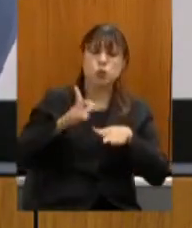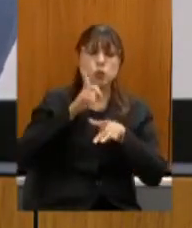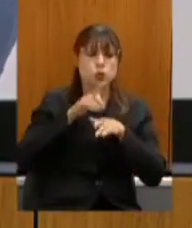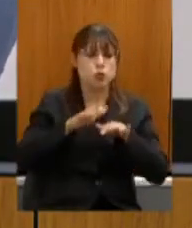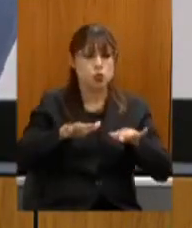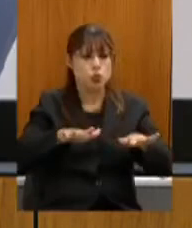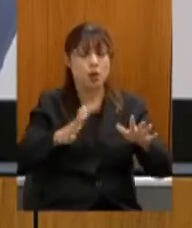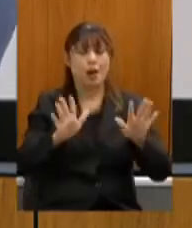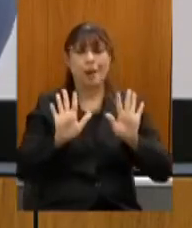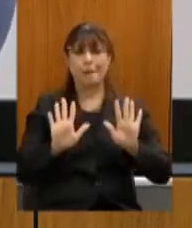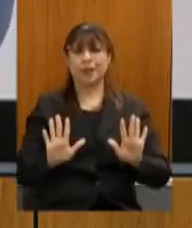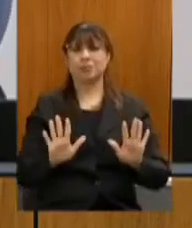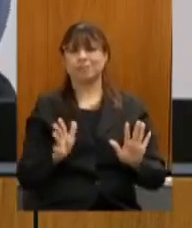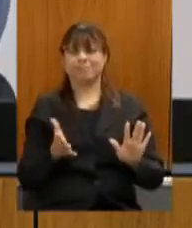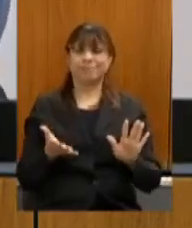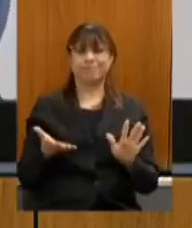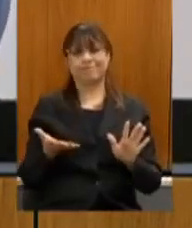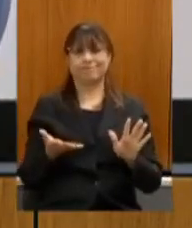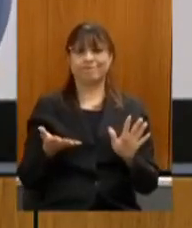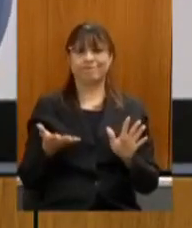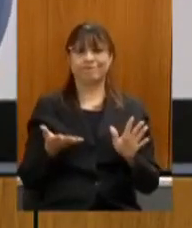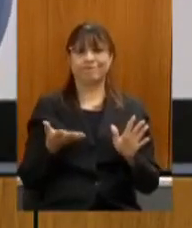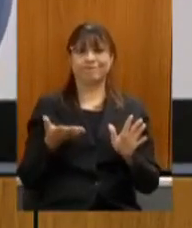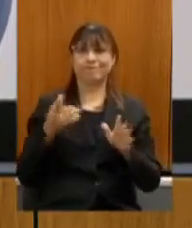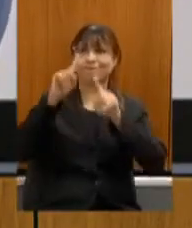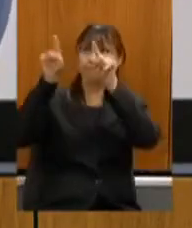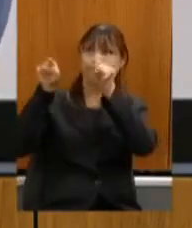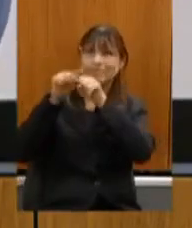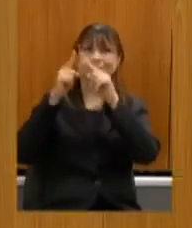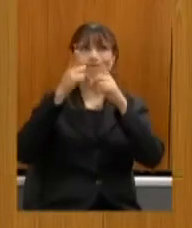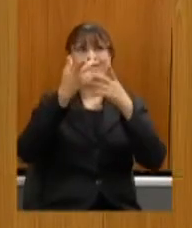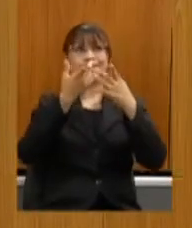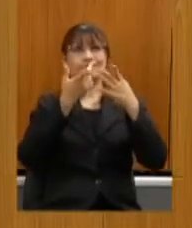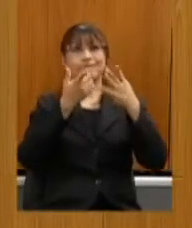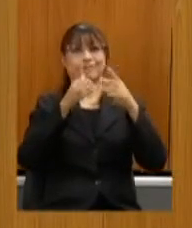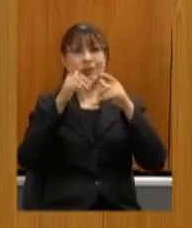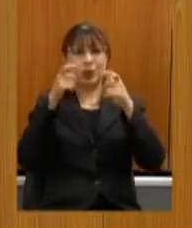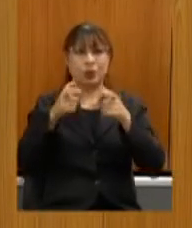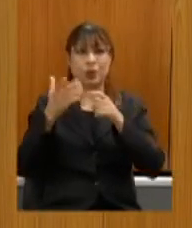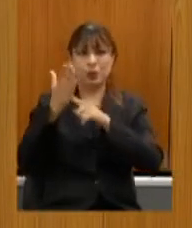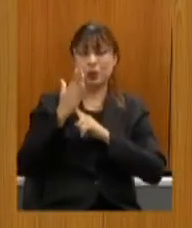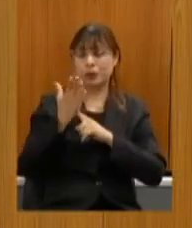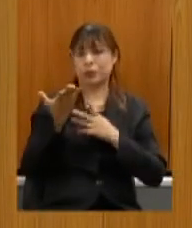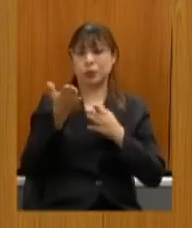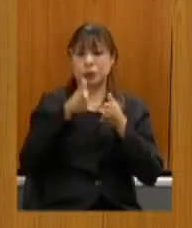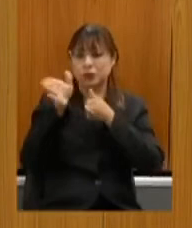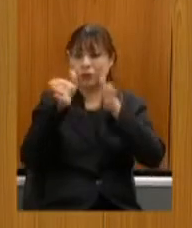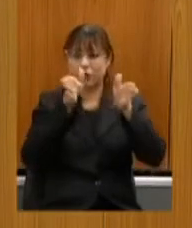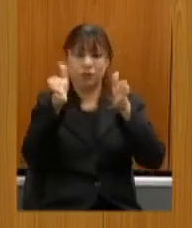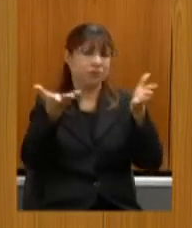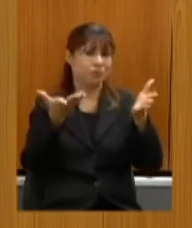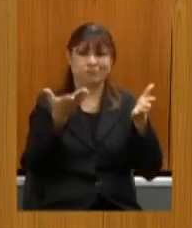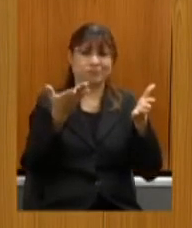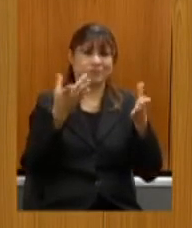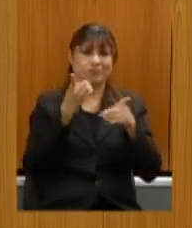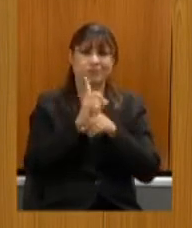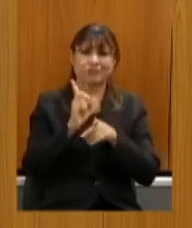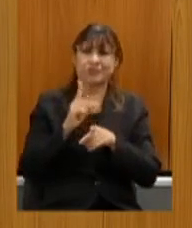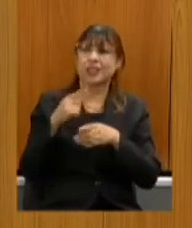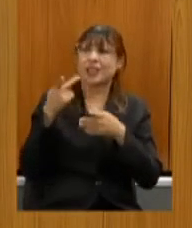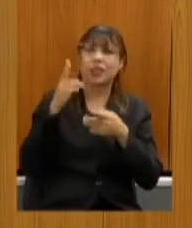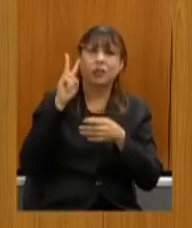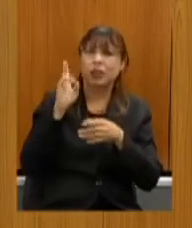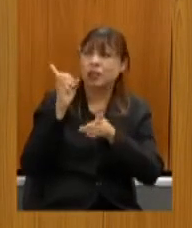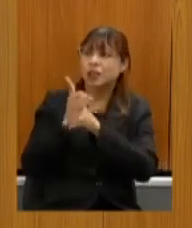mas porém a parte de sinalização secretário naquela região lá é péssima vira e mexe você está encontrando com turistas ali